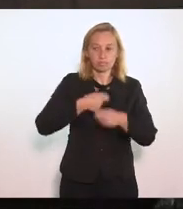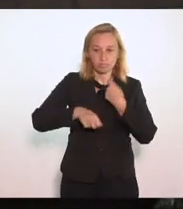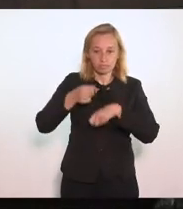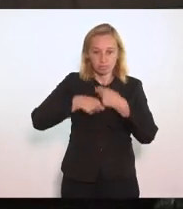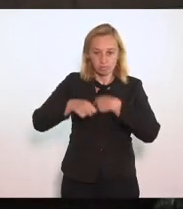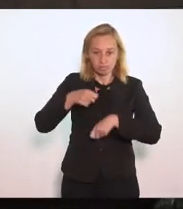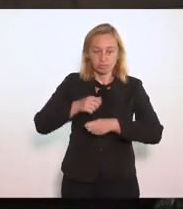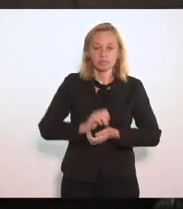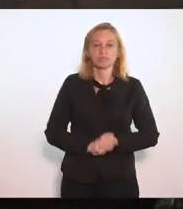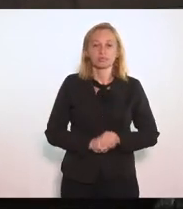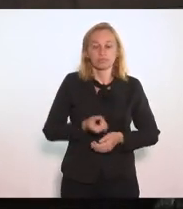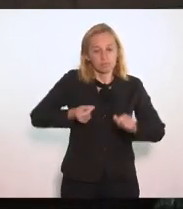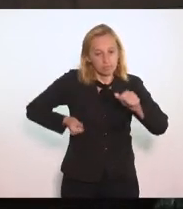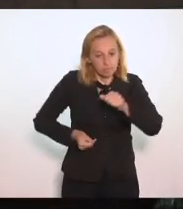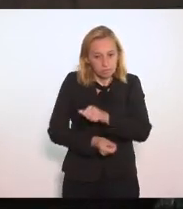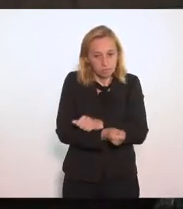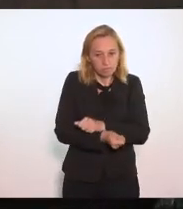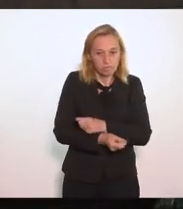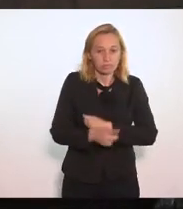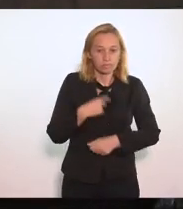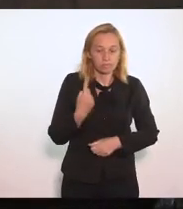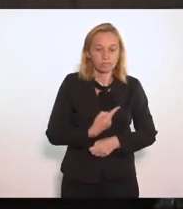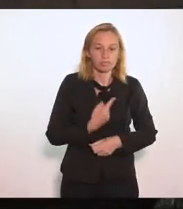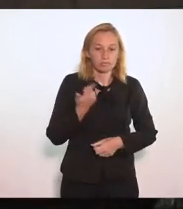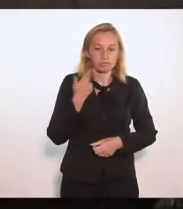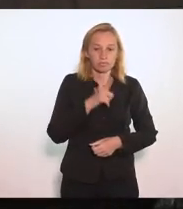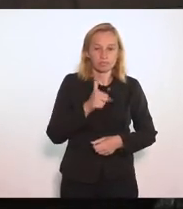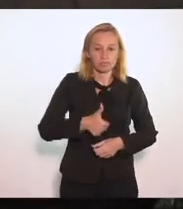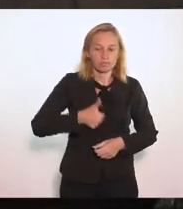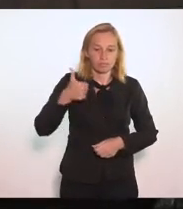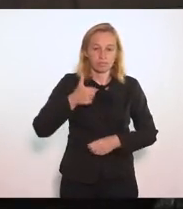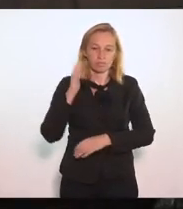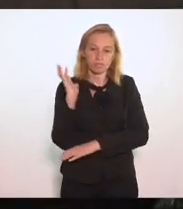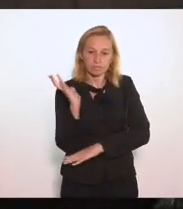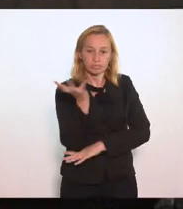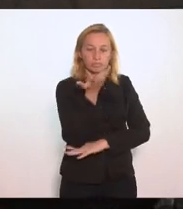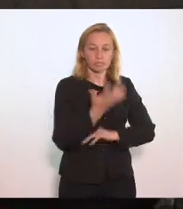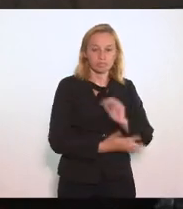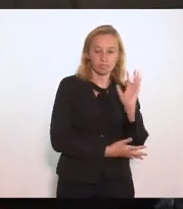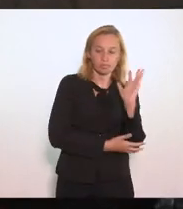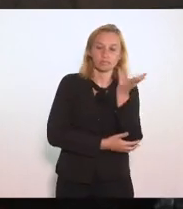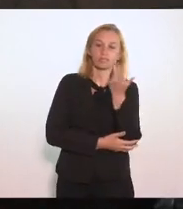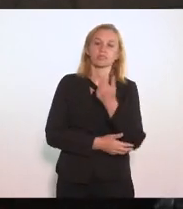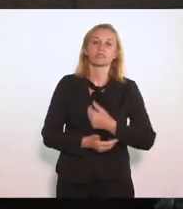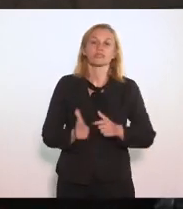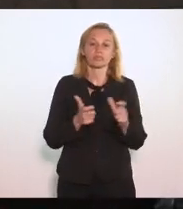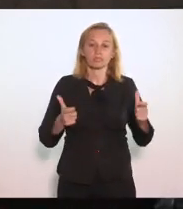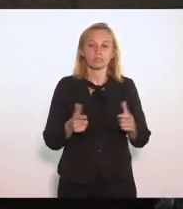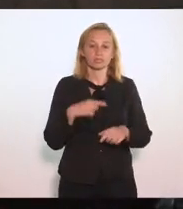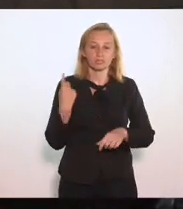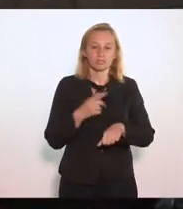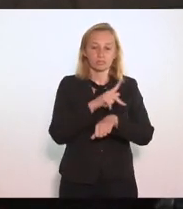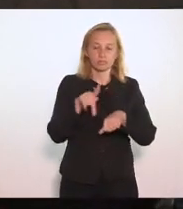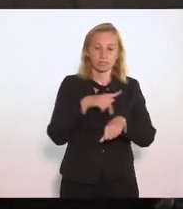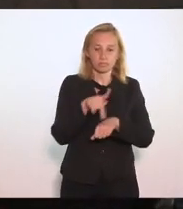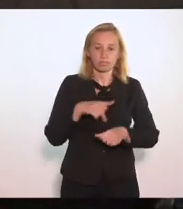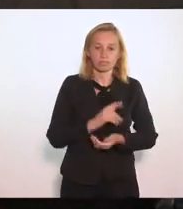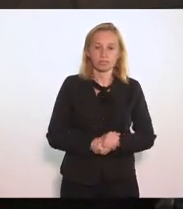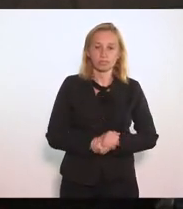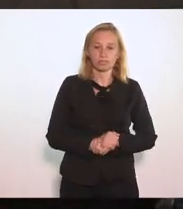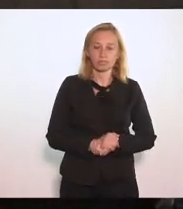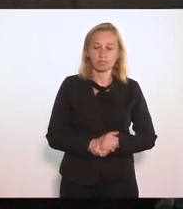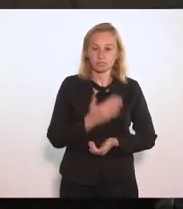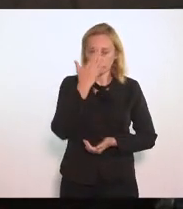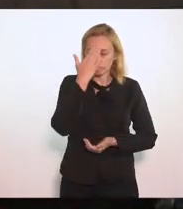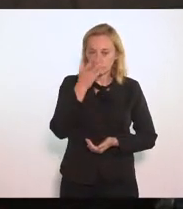capacidade De investimento Para a gente Azerar esse passivo Ambiental E social Gigantesco Que tem Nosso país E nosso Estado De Janeiro